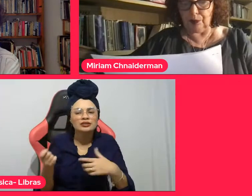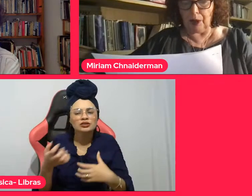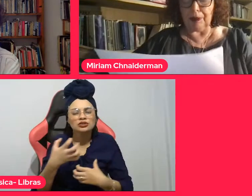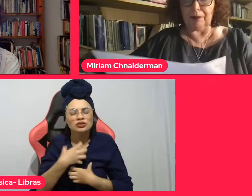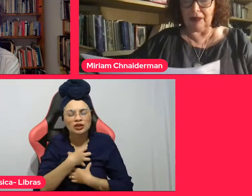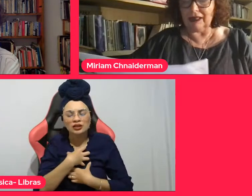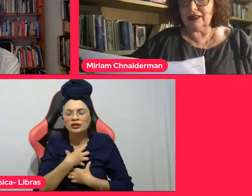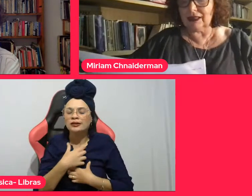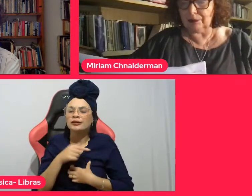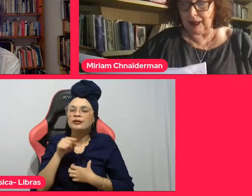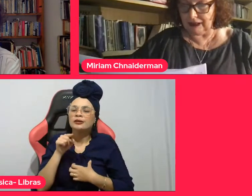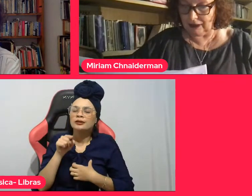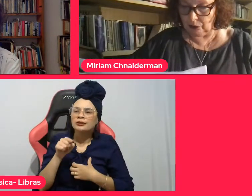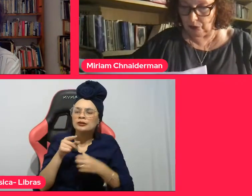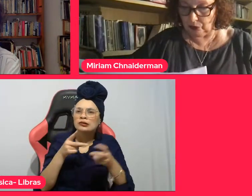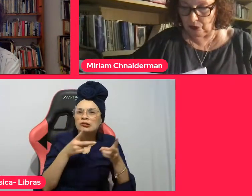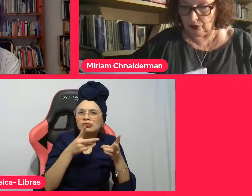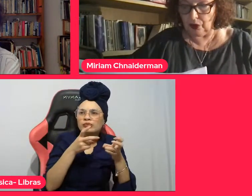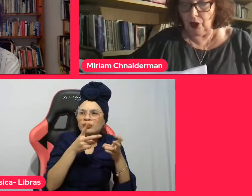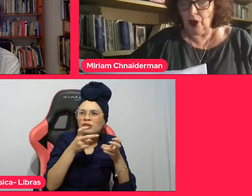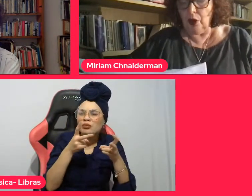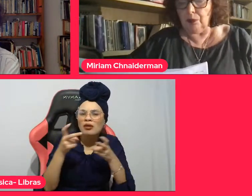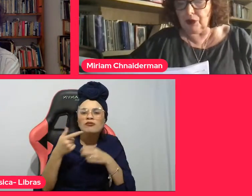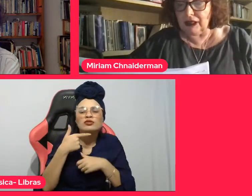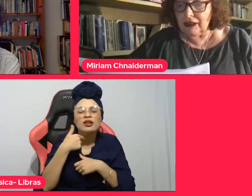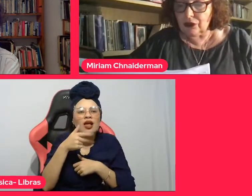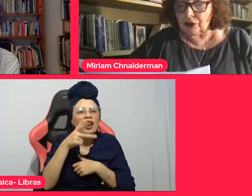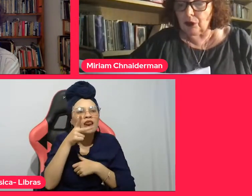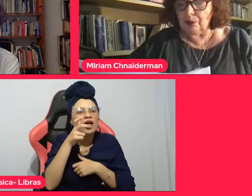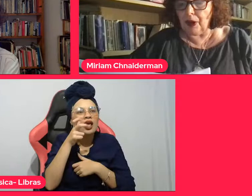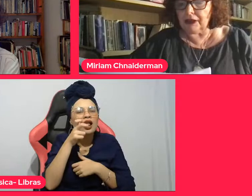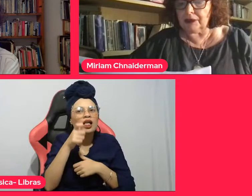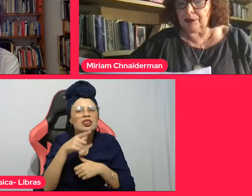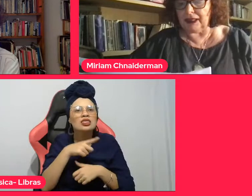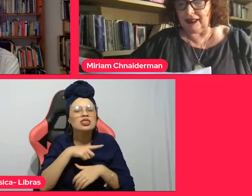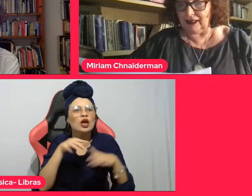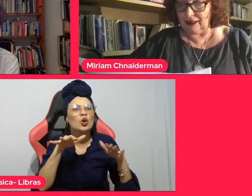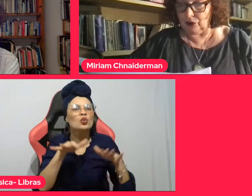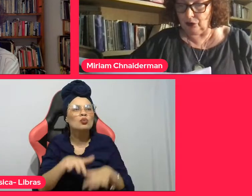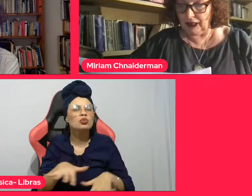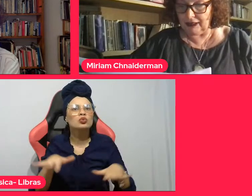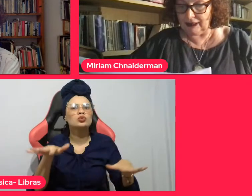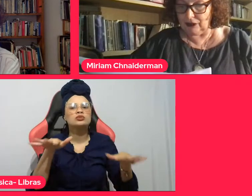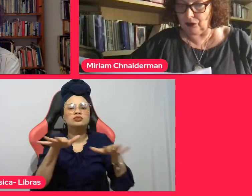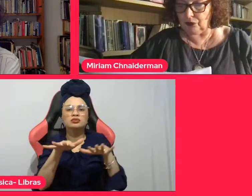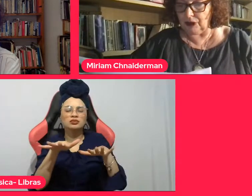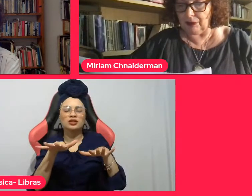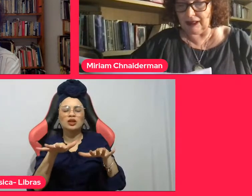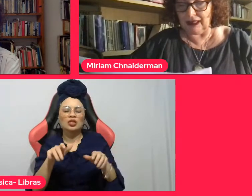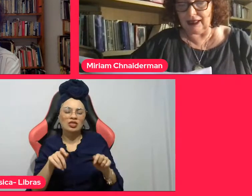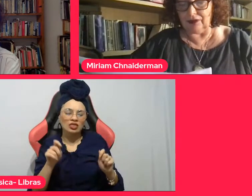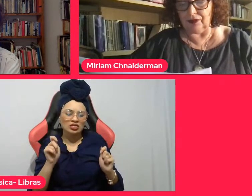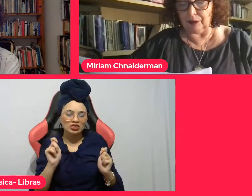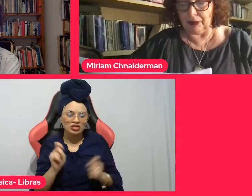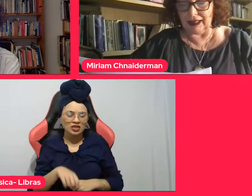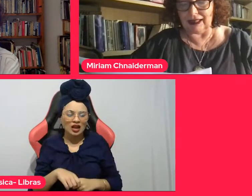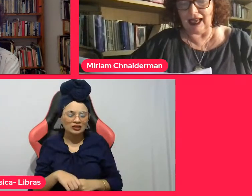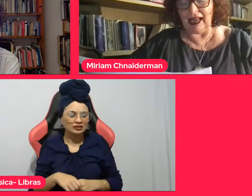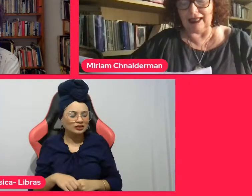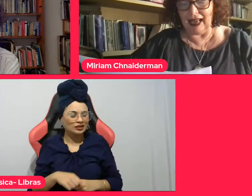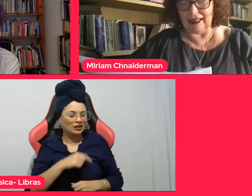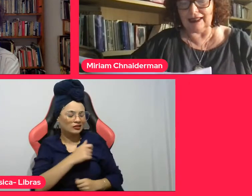tudo que propriamente se passa no mundo. Por isso, não pode prender seu coração com demasiada